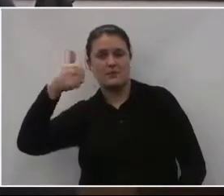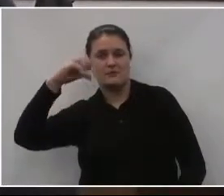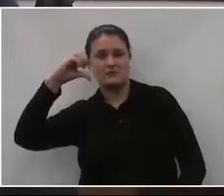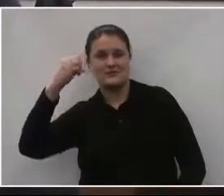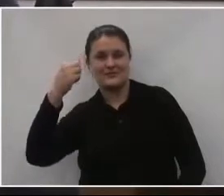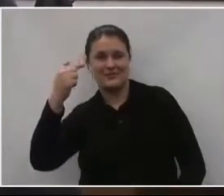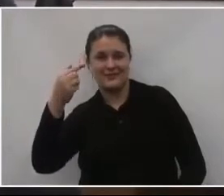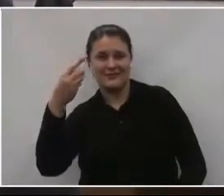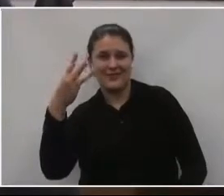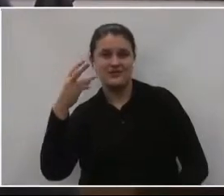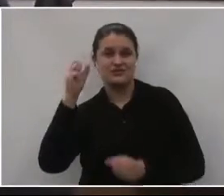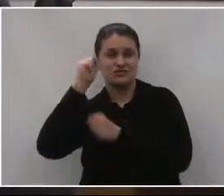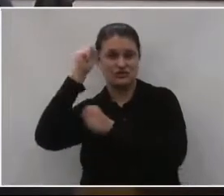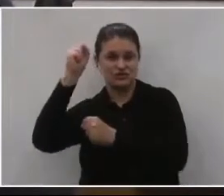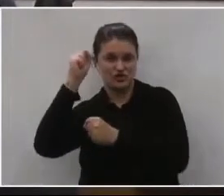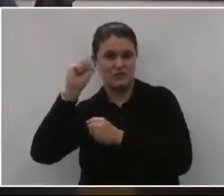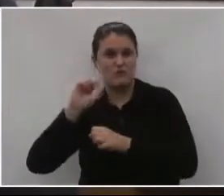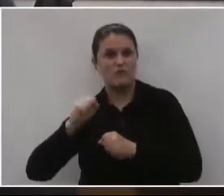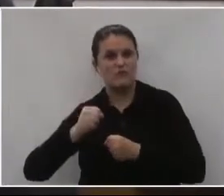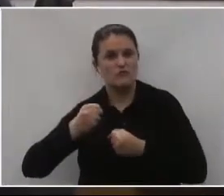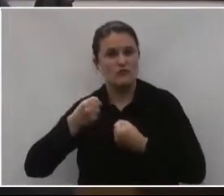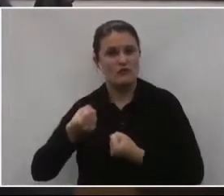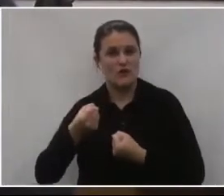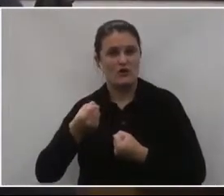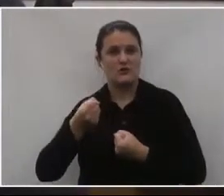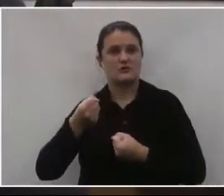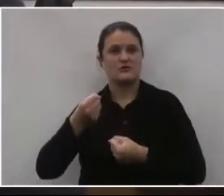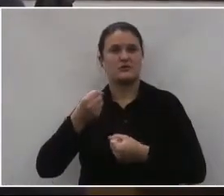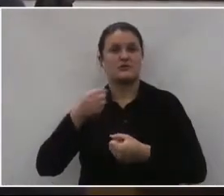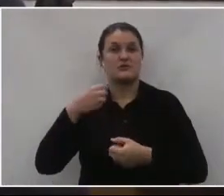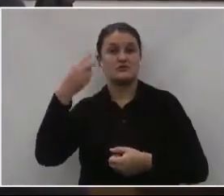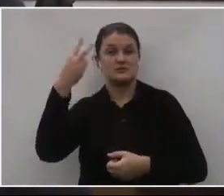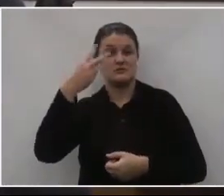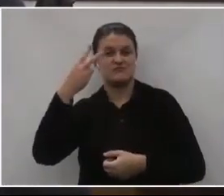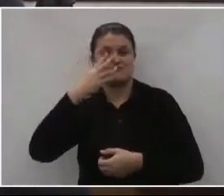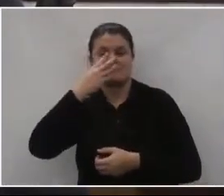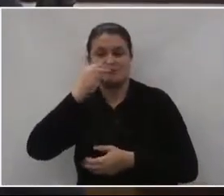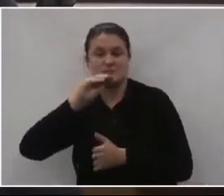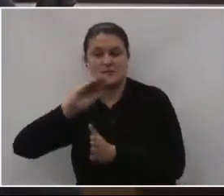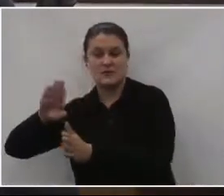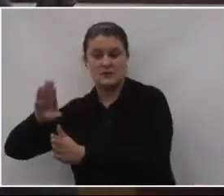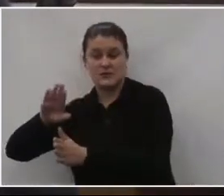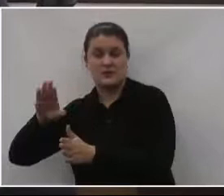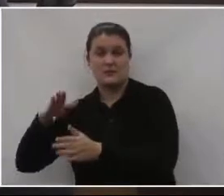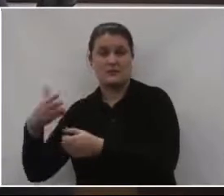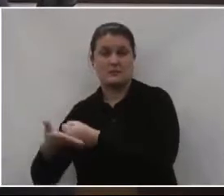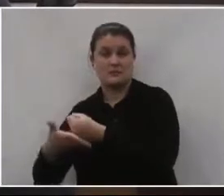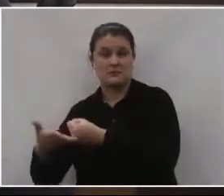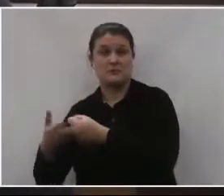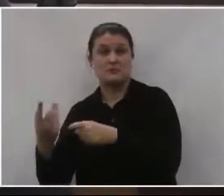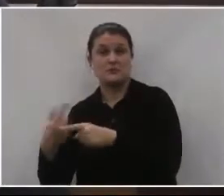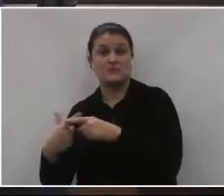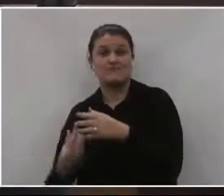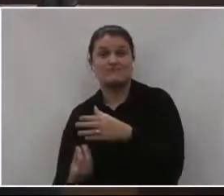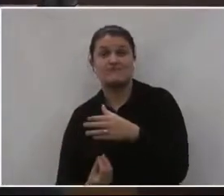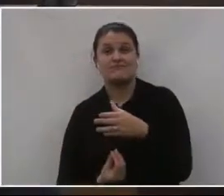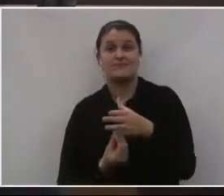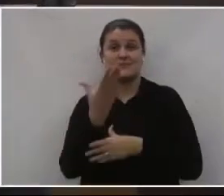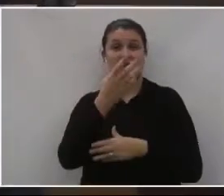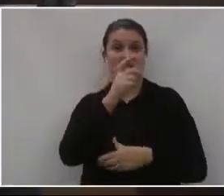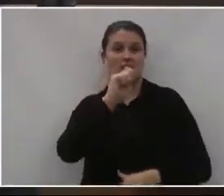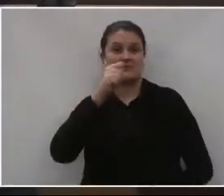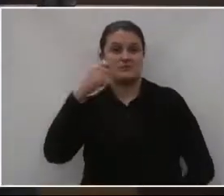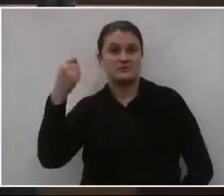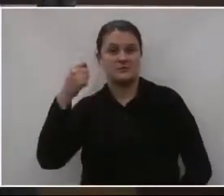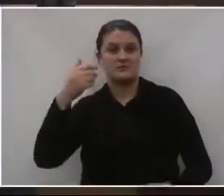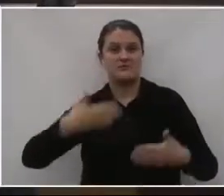amador, o futebol amador forte, foi relegado a segundo plano, com o advento da Associação Atlética